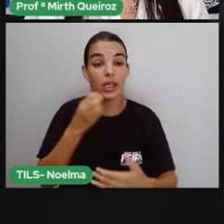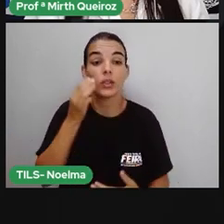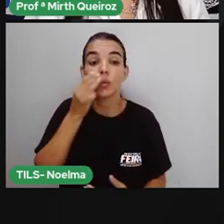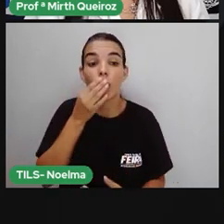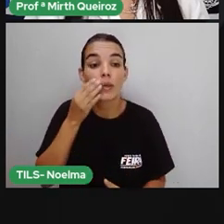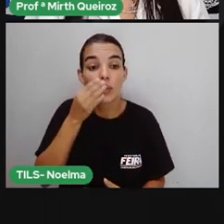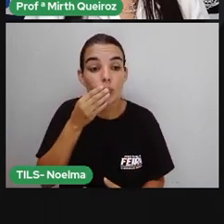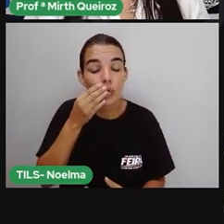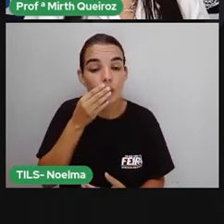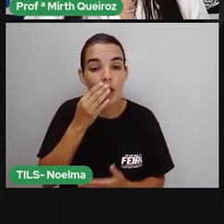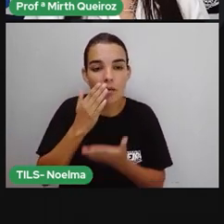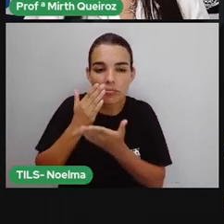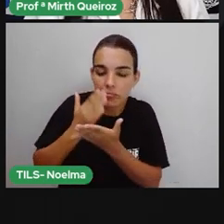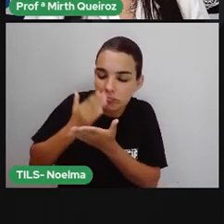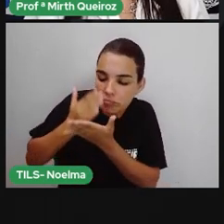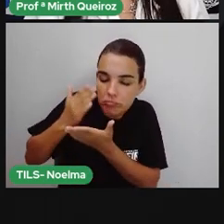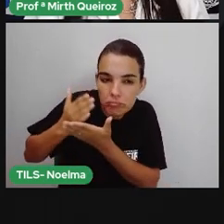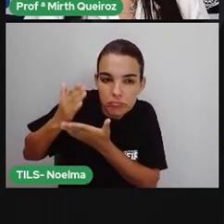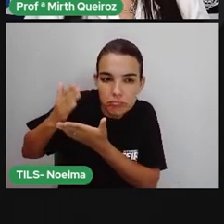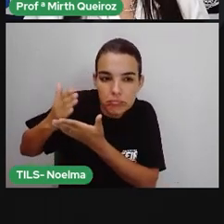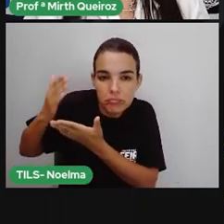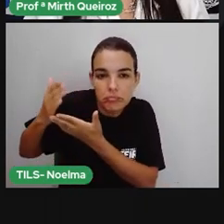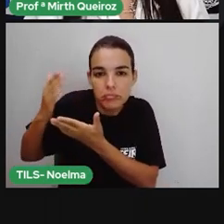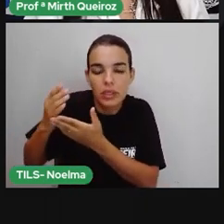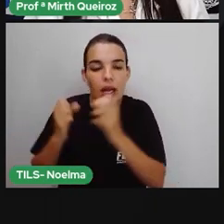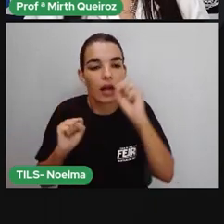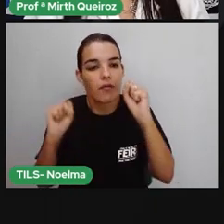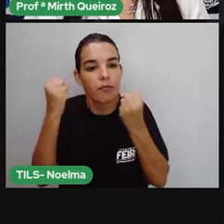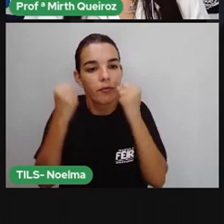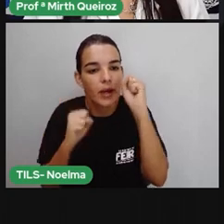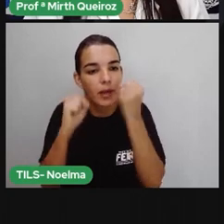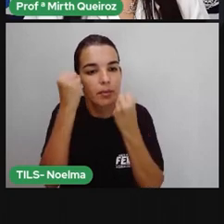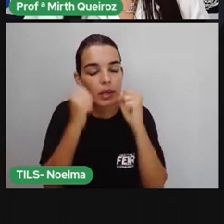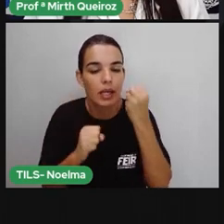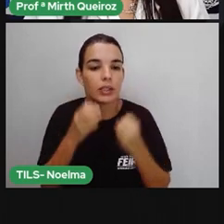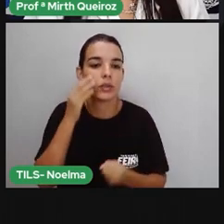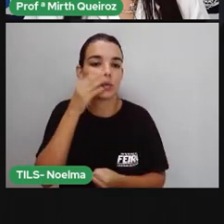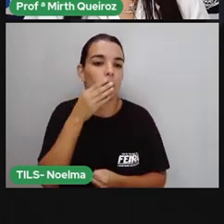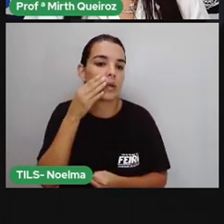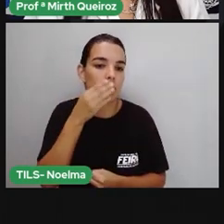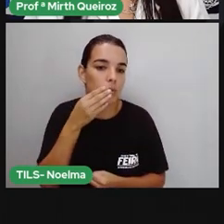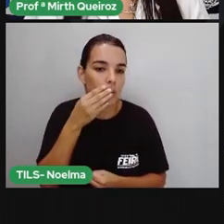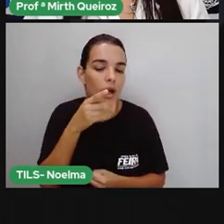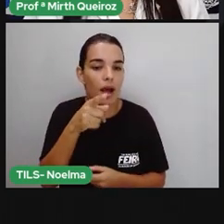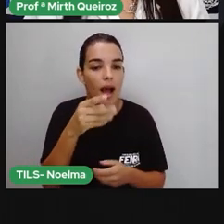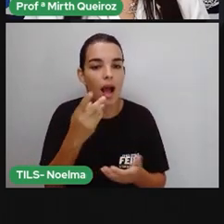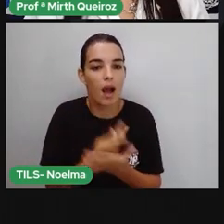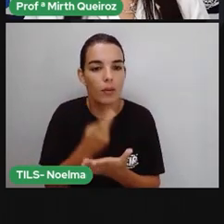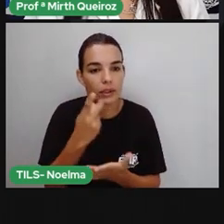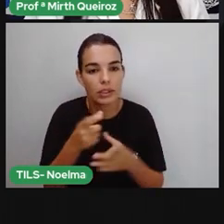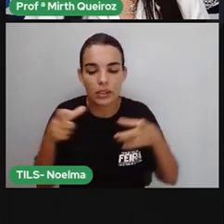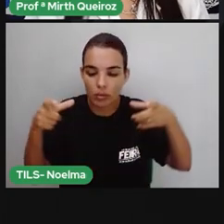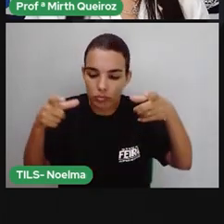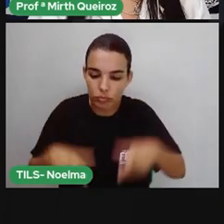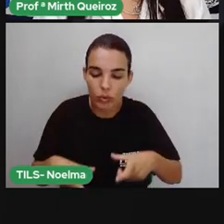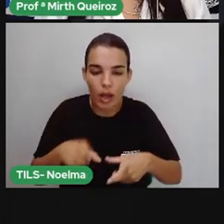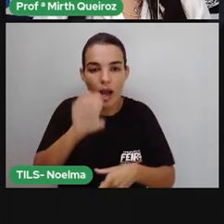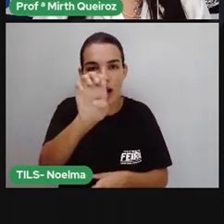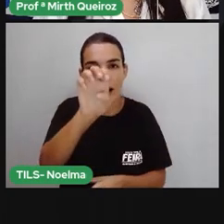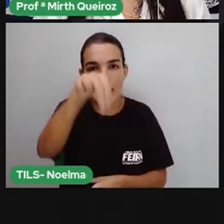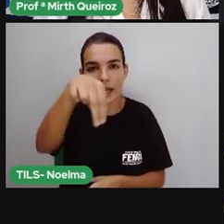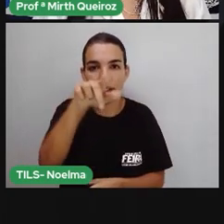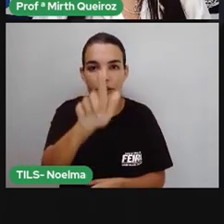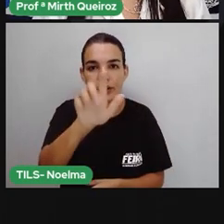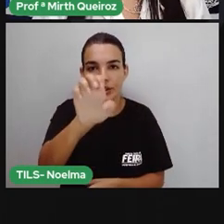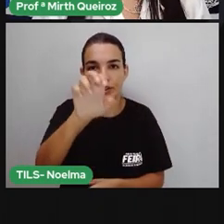todos os processos para a fabricação do açúcar aconteciam aqui nesse engenho, certo?